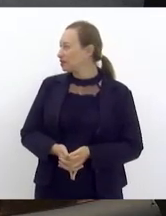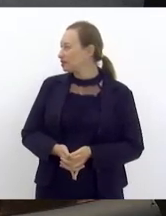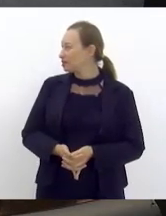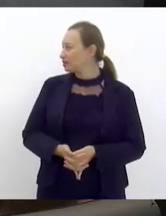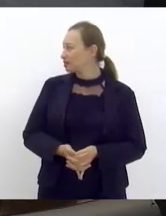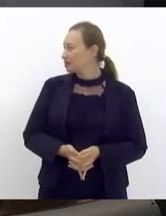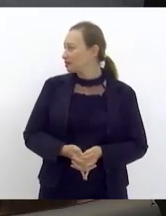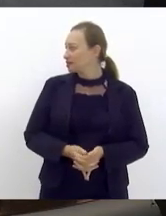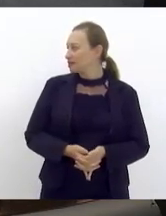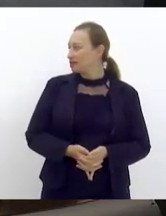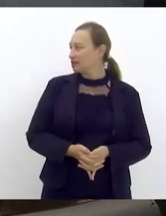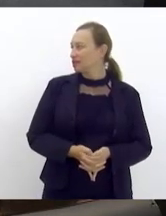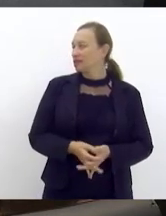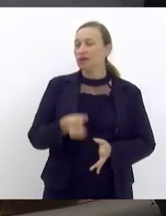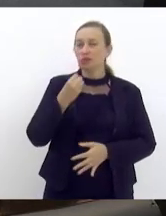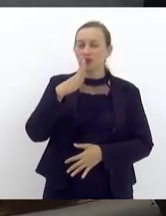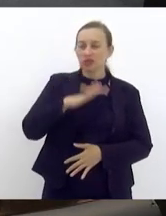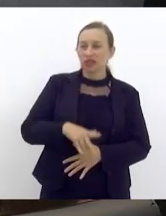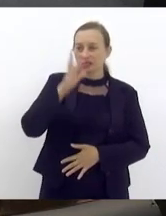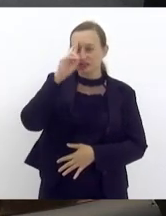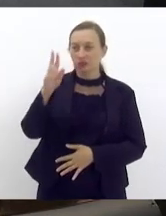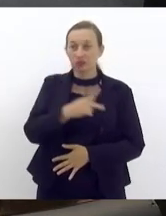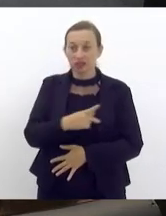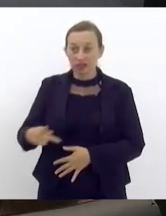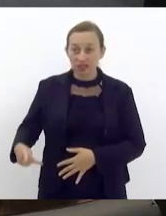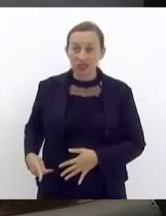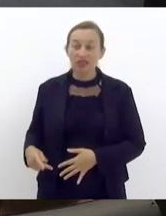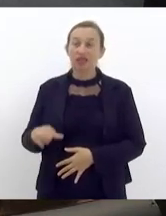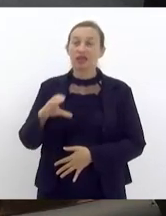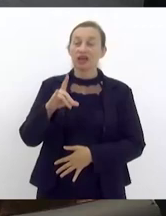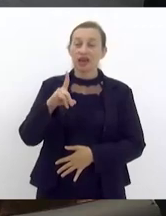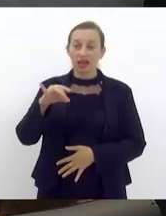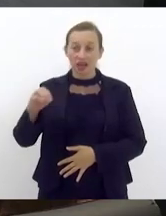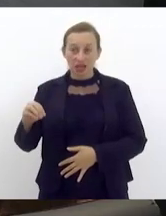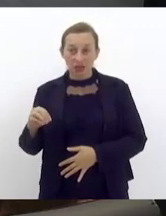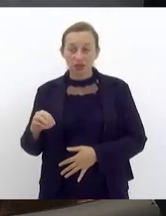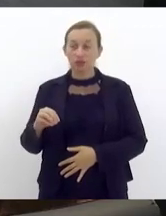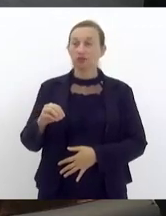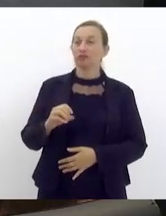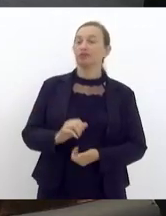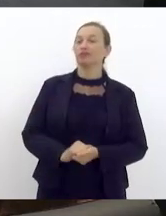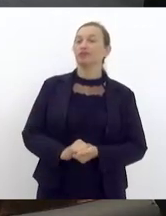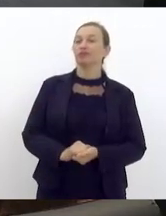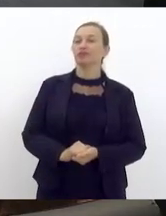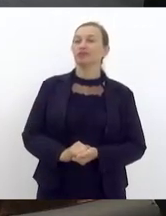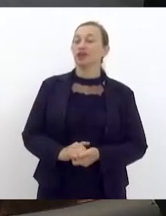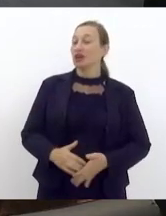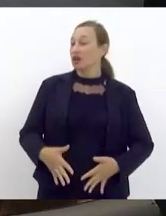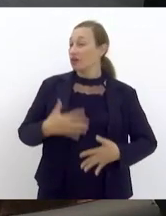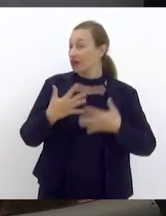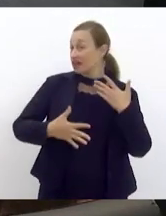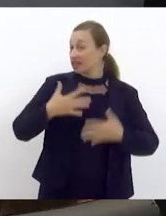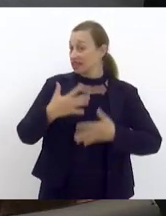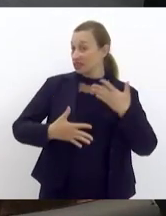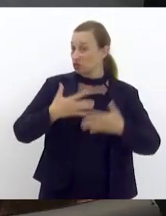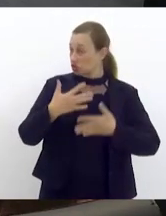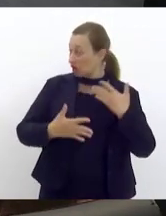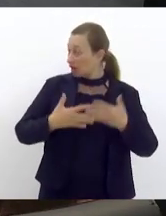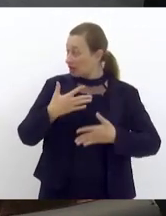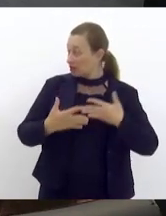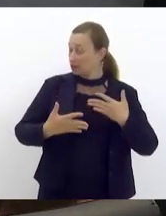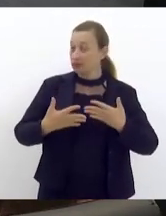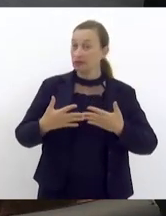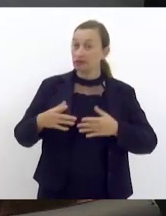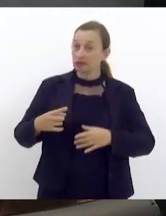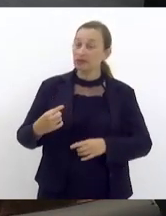Boa tarde presidente Caiado Cláudio Caiado é uma honra estar aqui na tribuna e